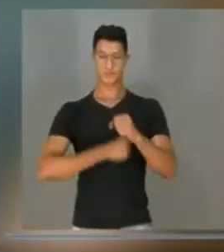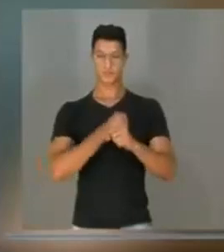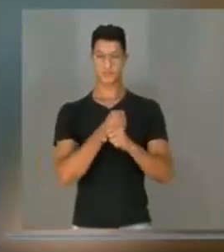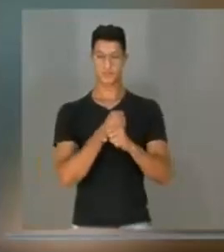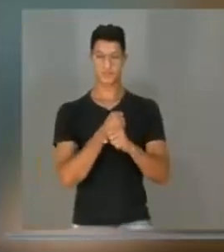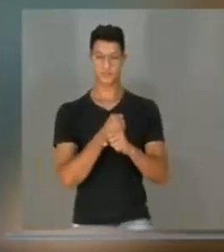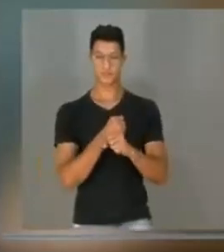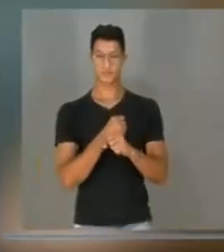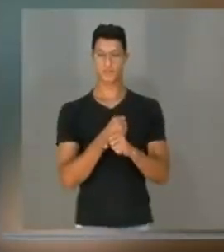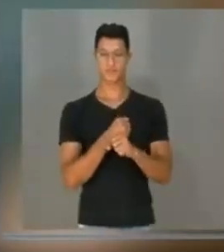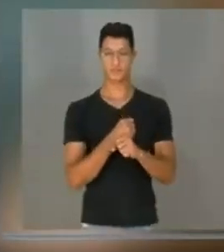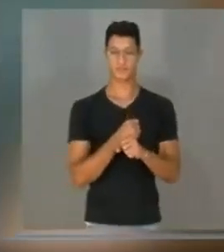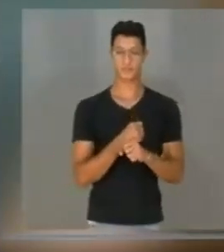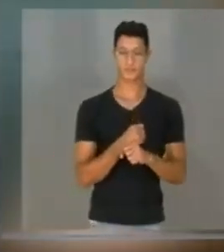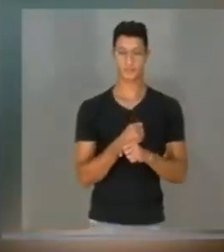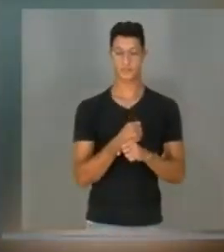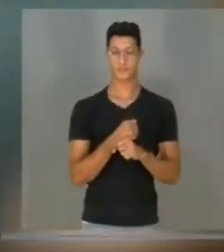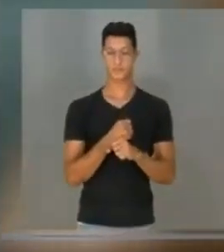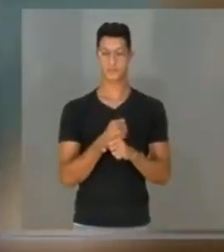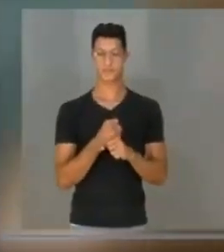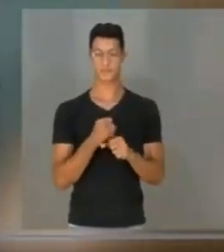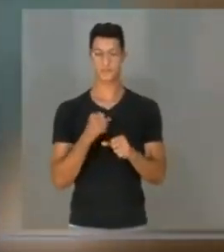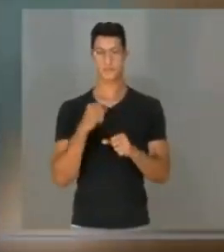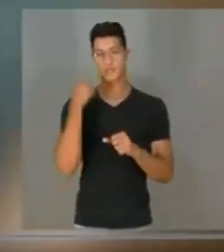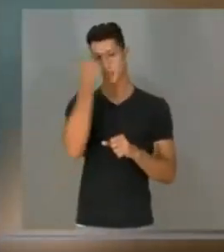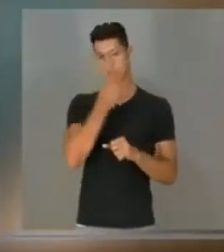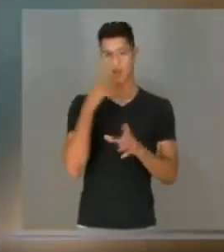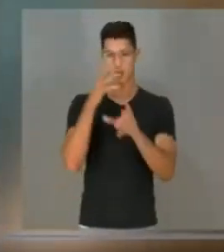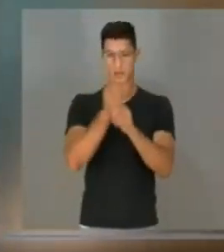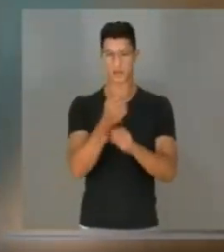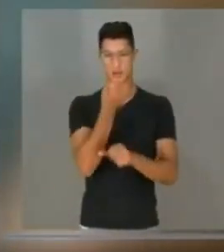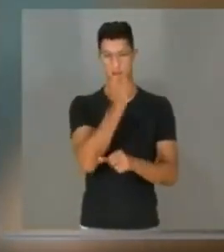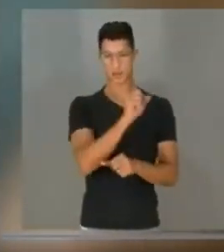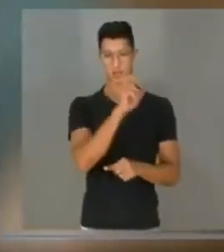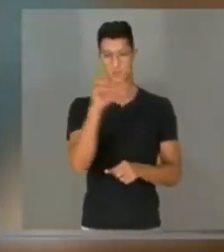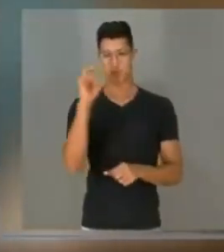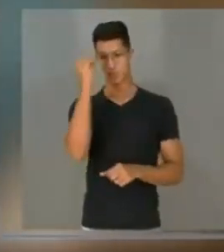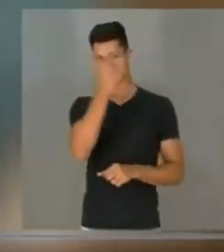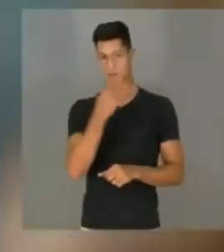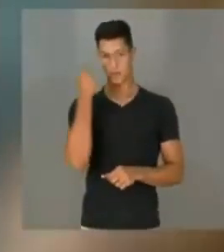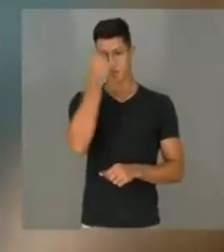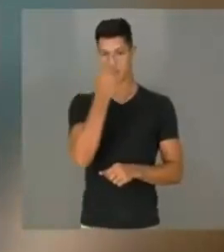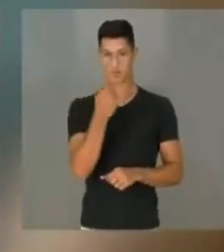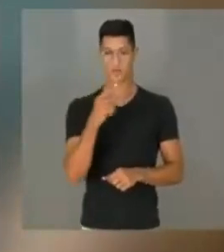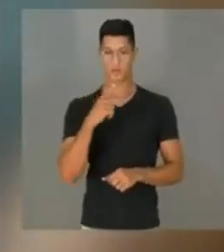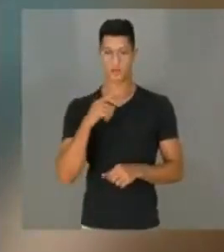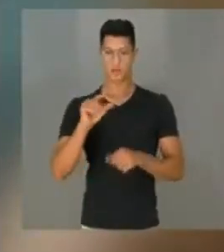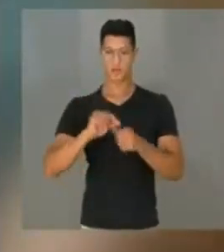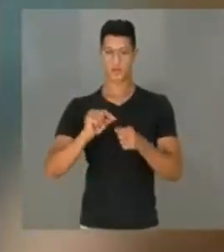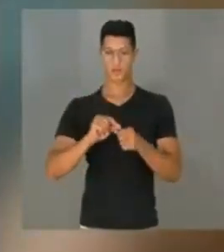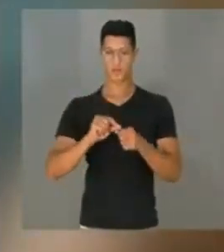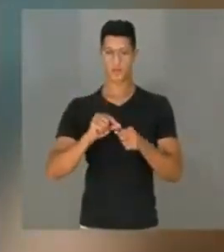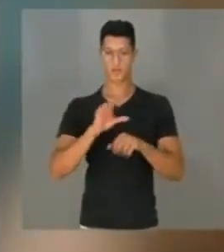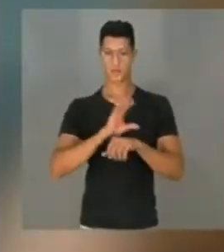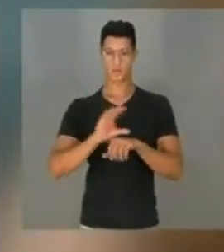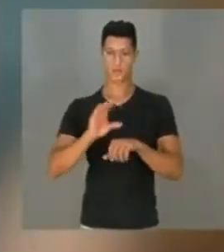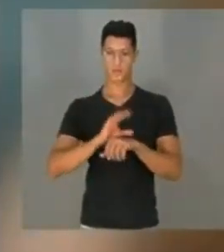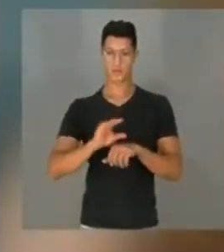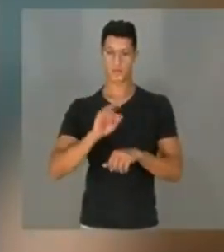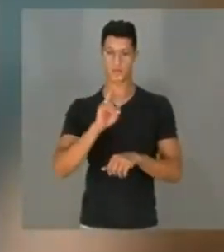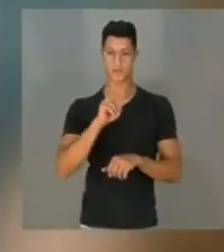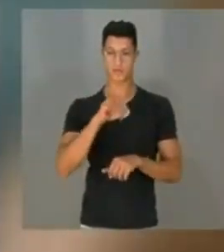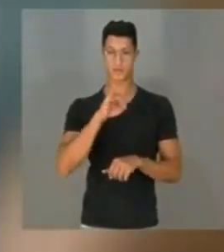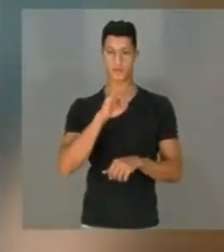e com carga clínica de 850 horas. Eu fiz o meu curso no